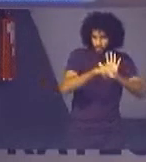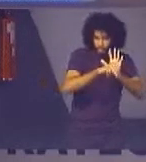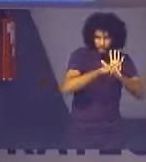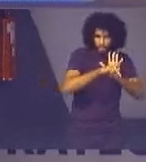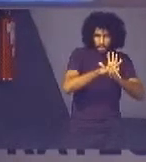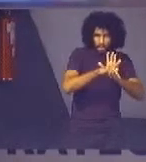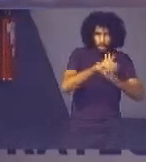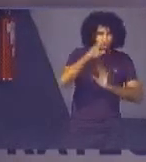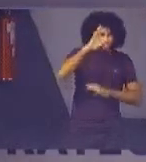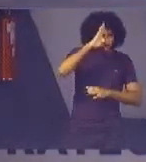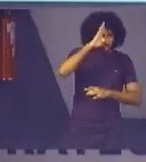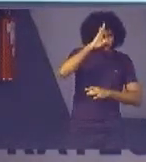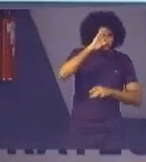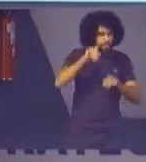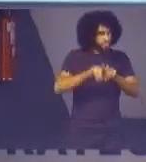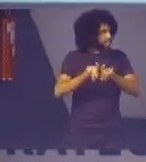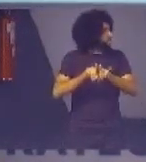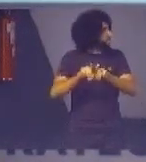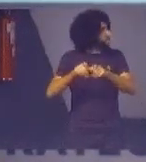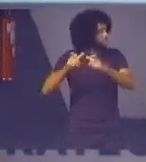o nosso carro do tribunal